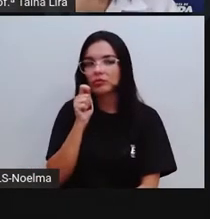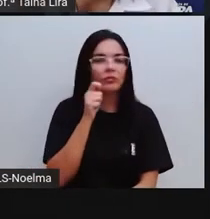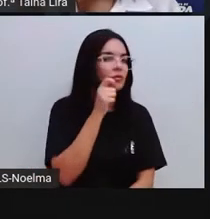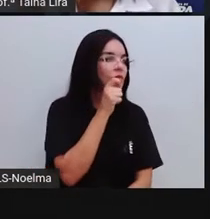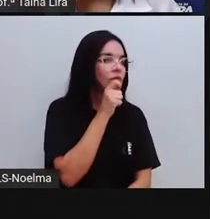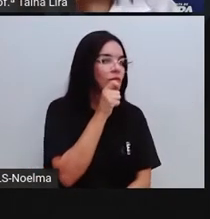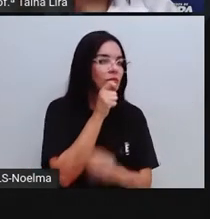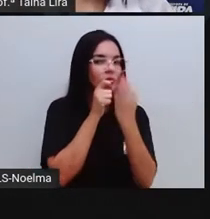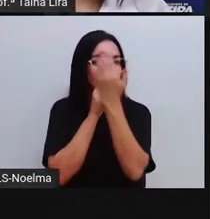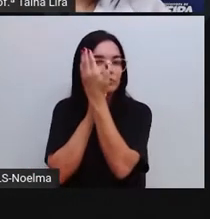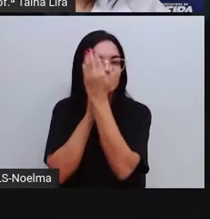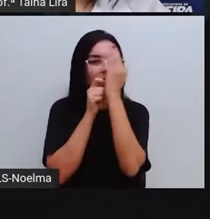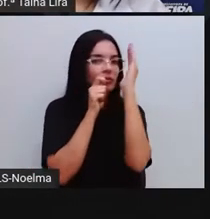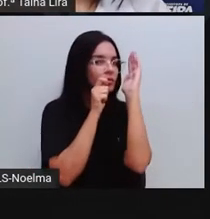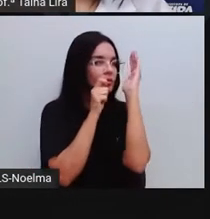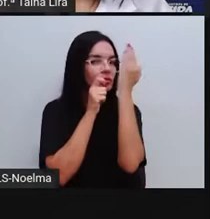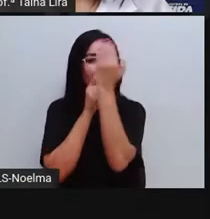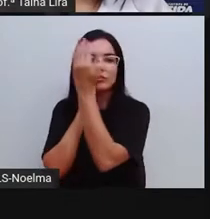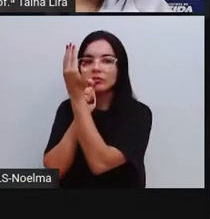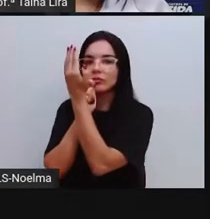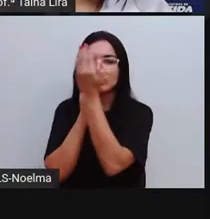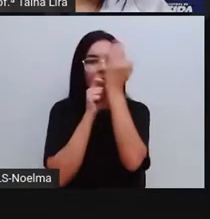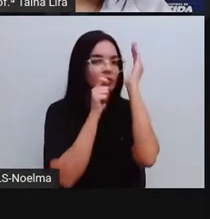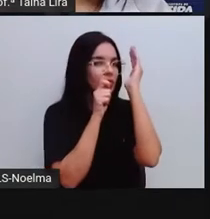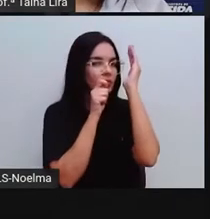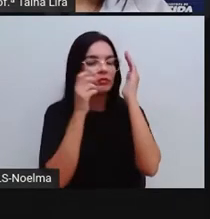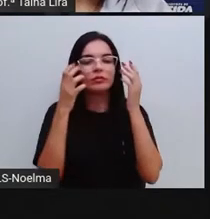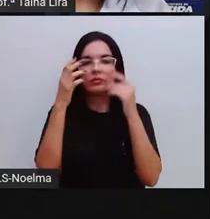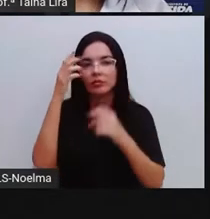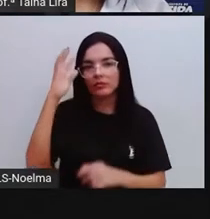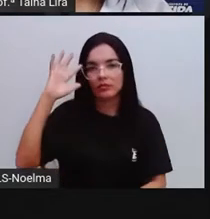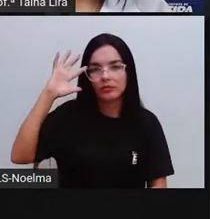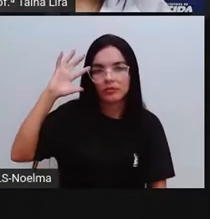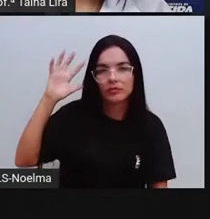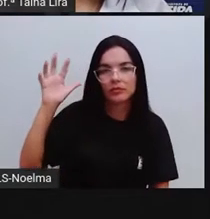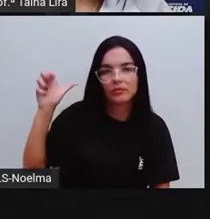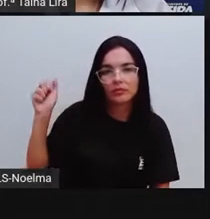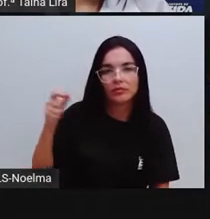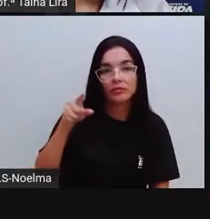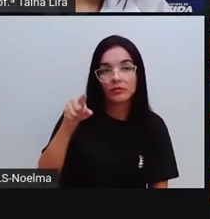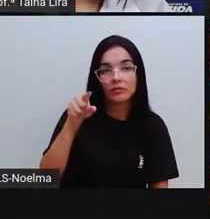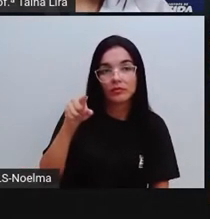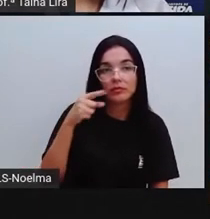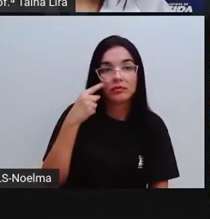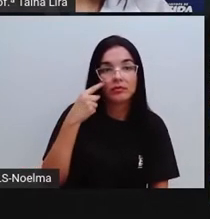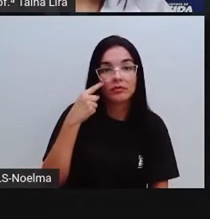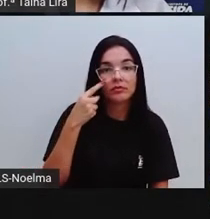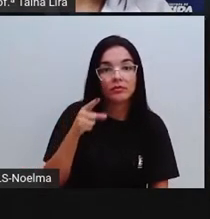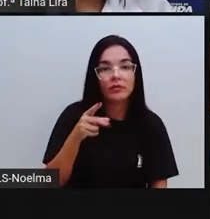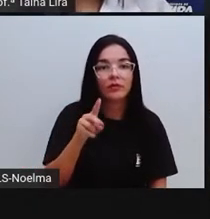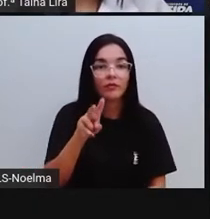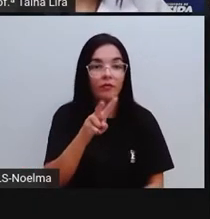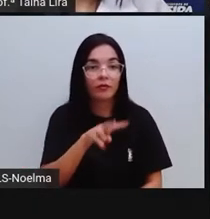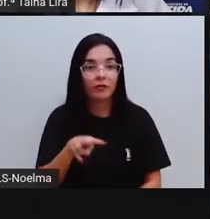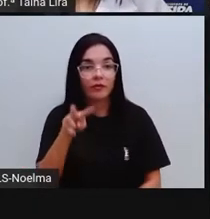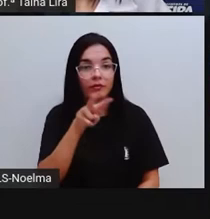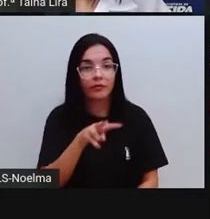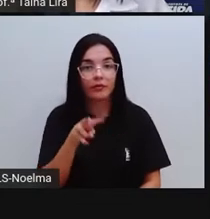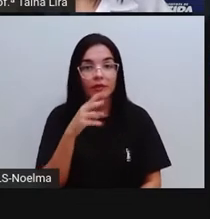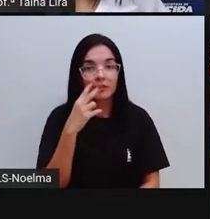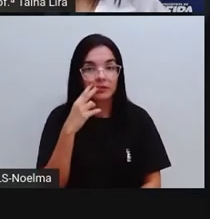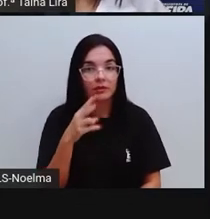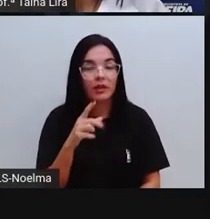máscaras africanas. E aí, o que é que Pró quer que o segundo ano veja?